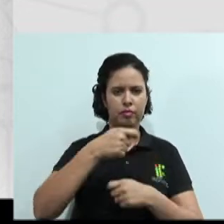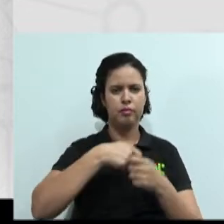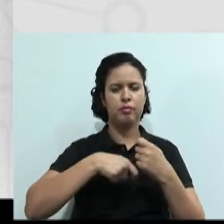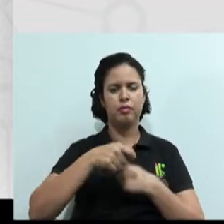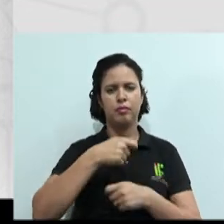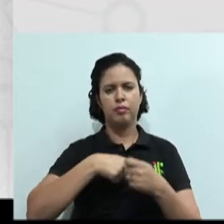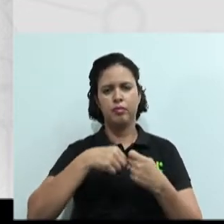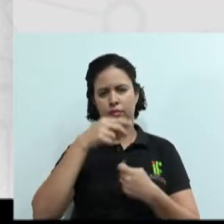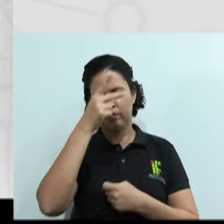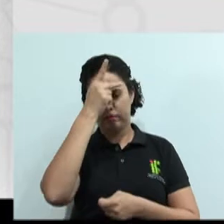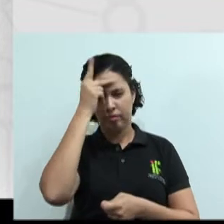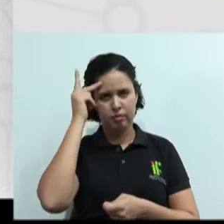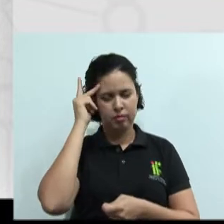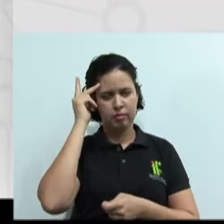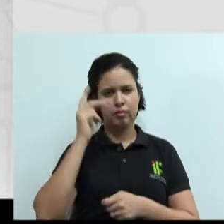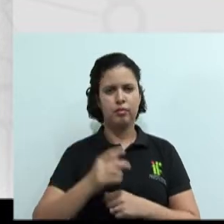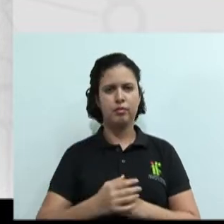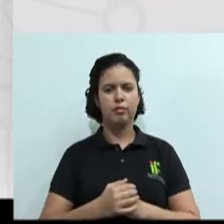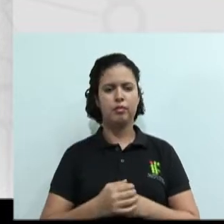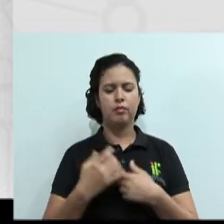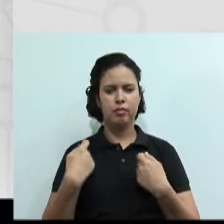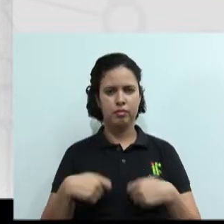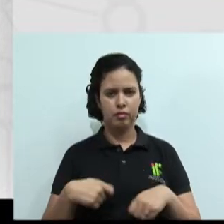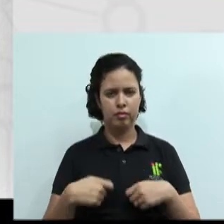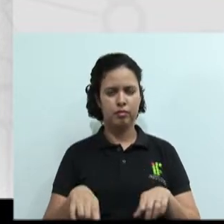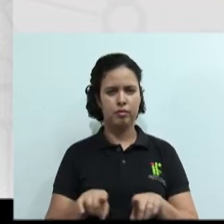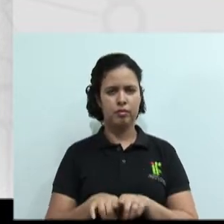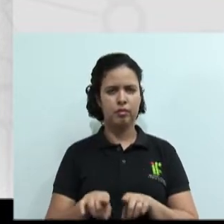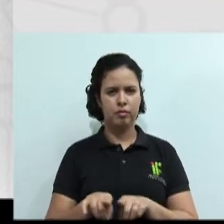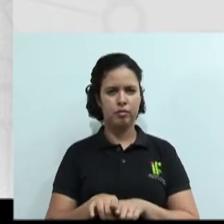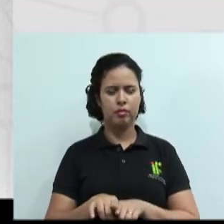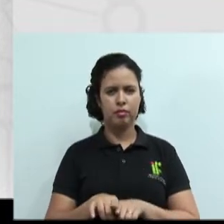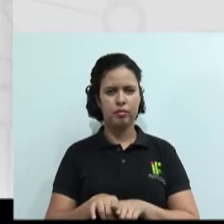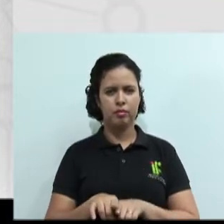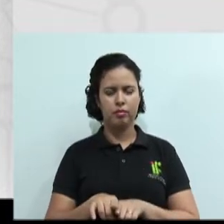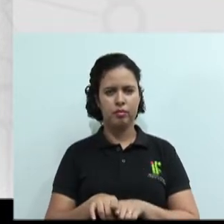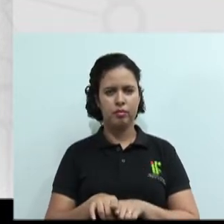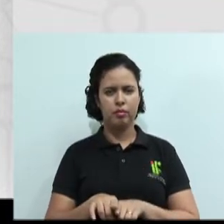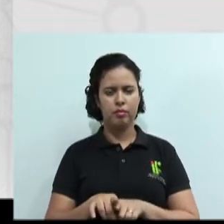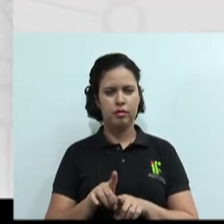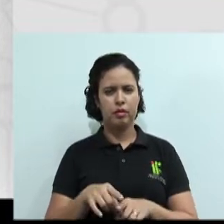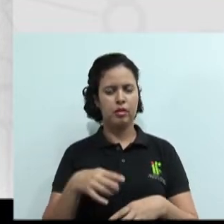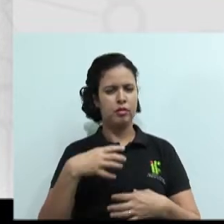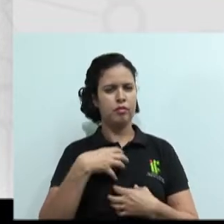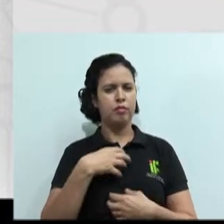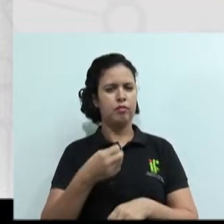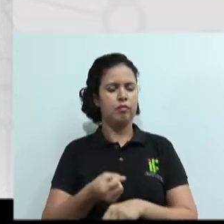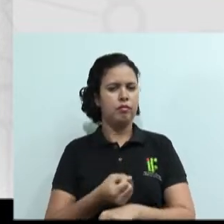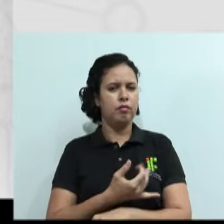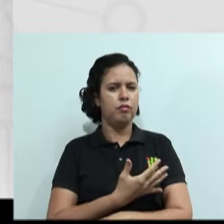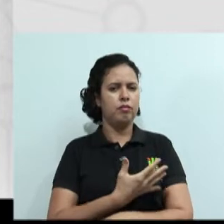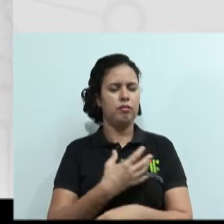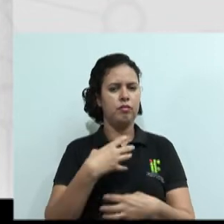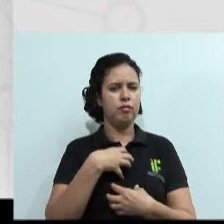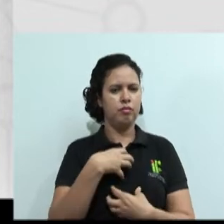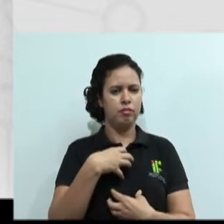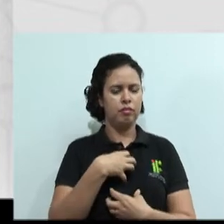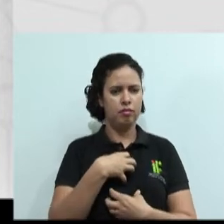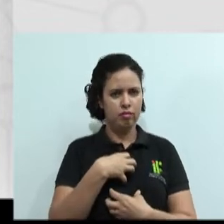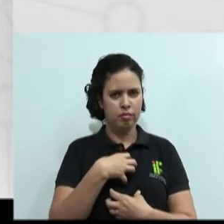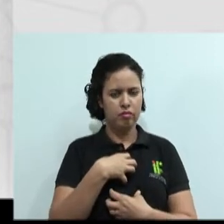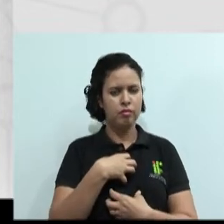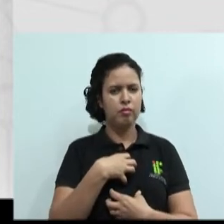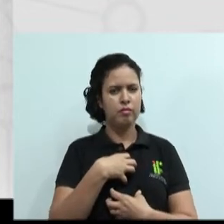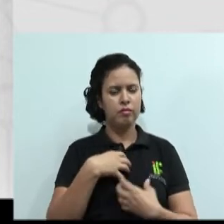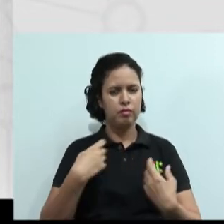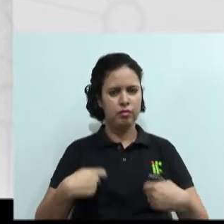com as pessoas. É preciso também aí, ó, você dominar as emoções. Porque se você se deixa levar pelas